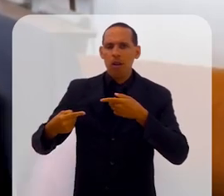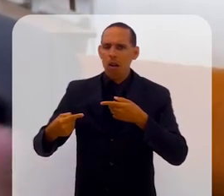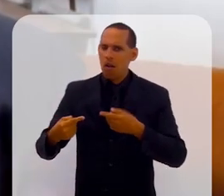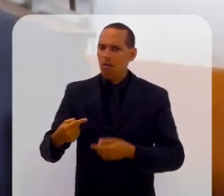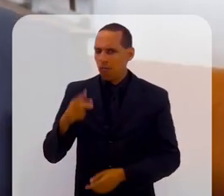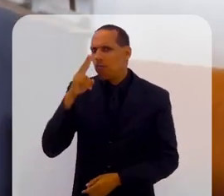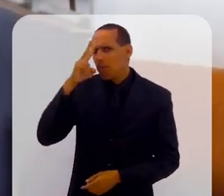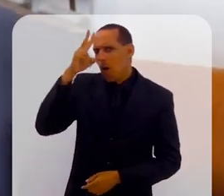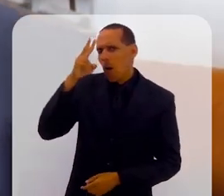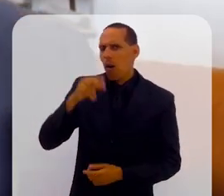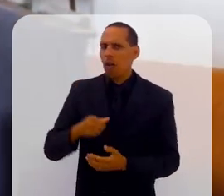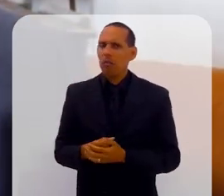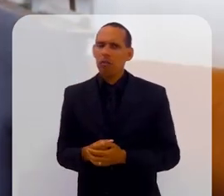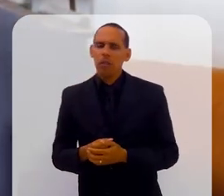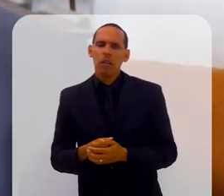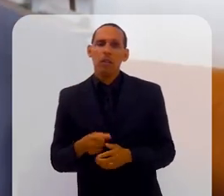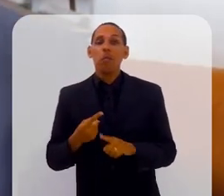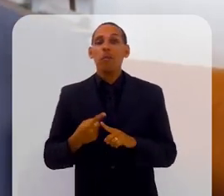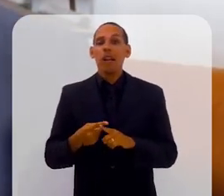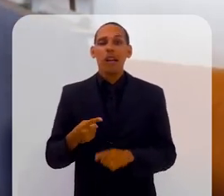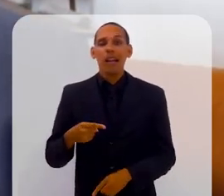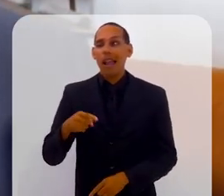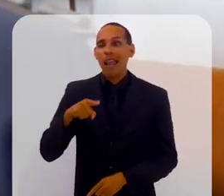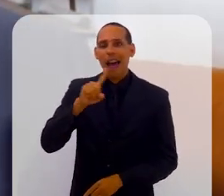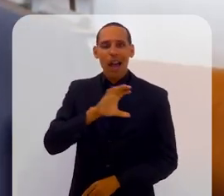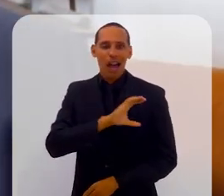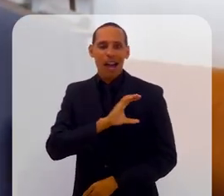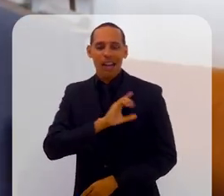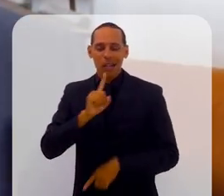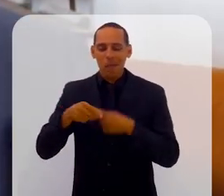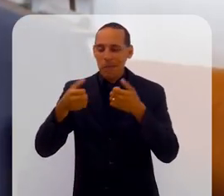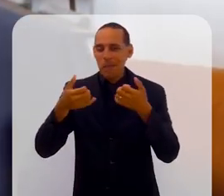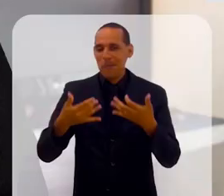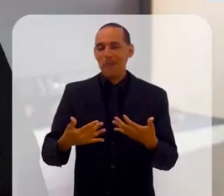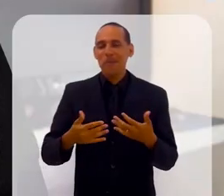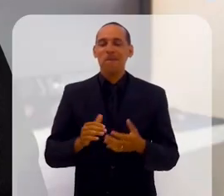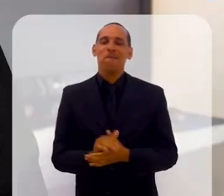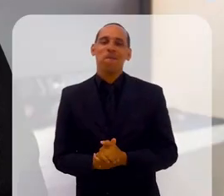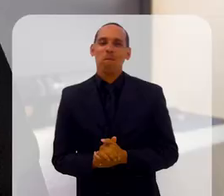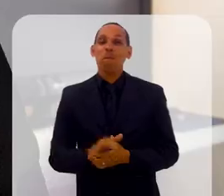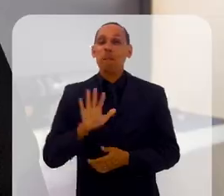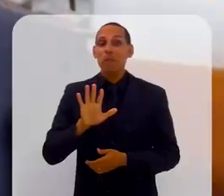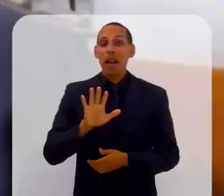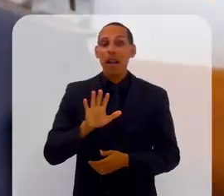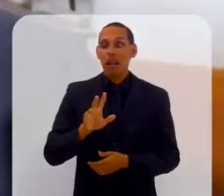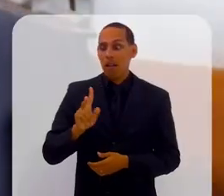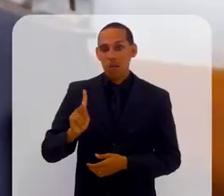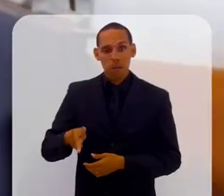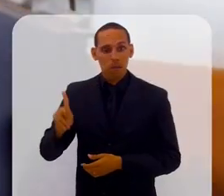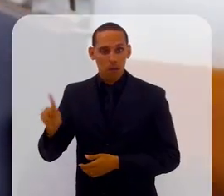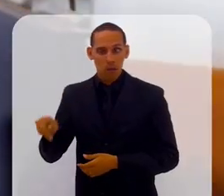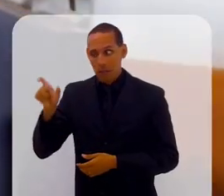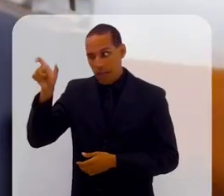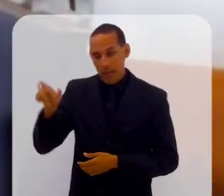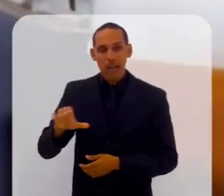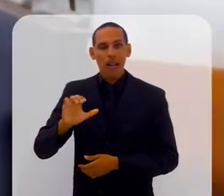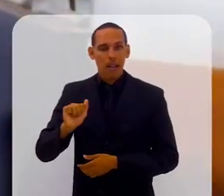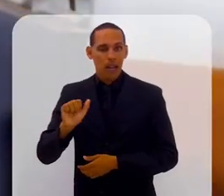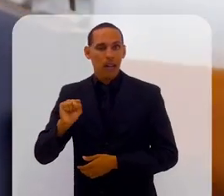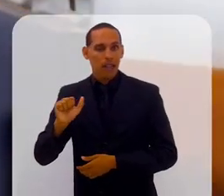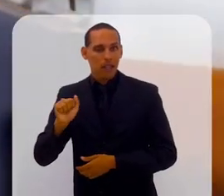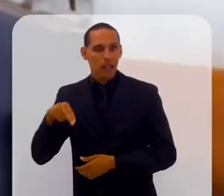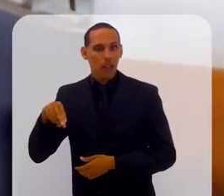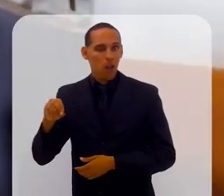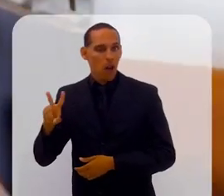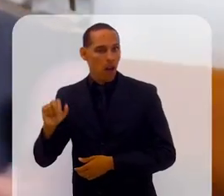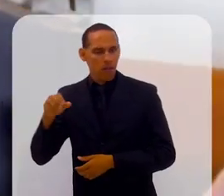mais forte. Recentemente, fazendo um curso no Canadá, até posso contar depois desse episódio. Mas, no caso do Casanova,